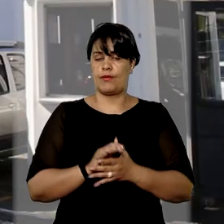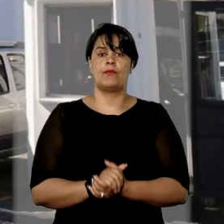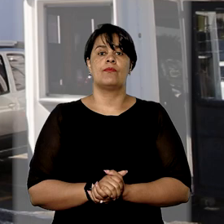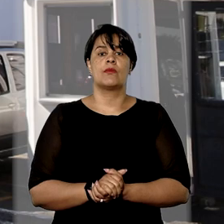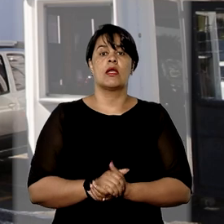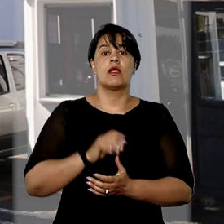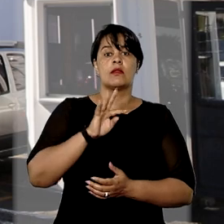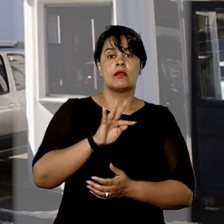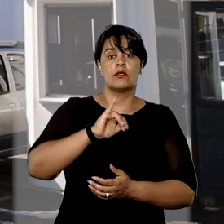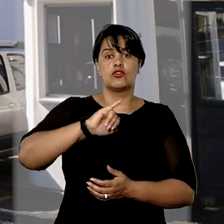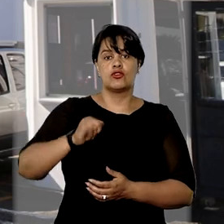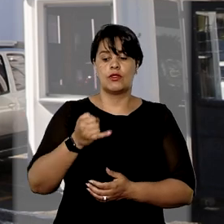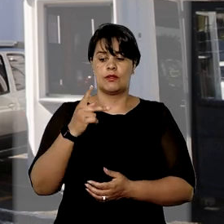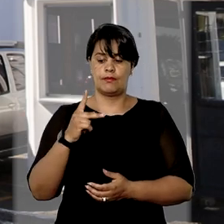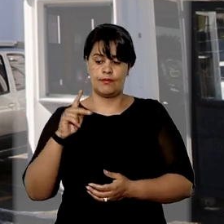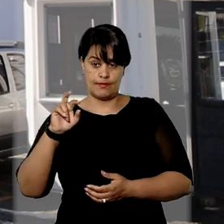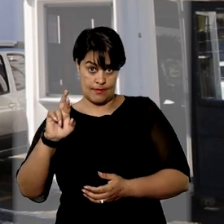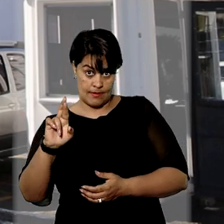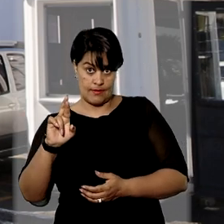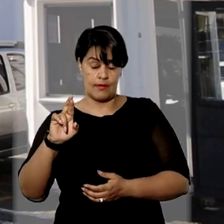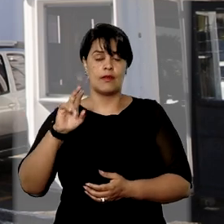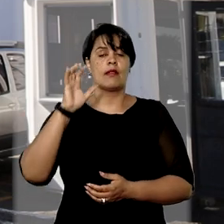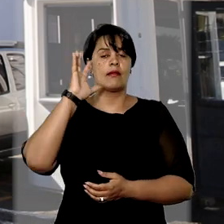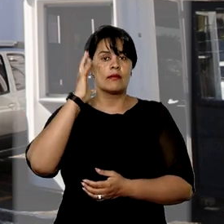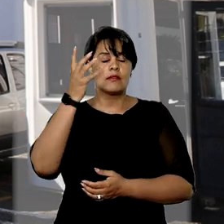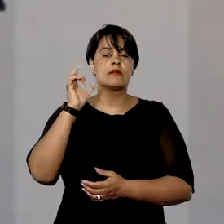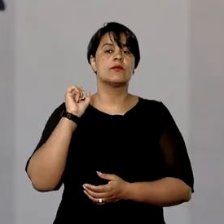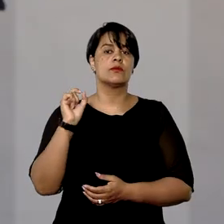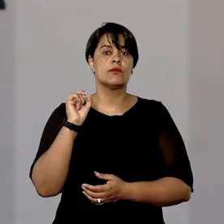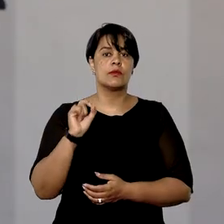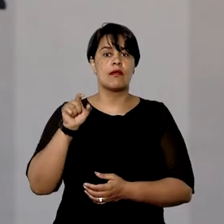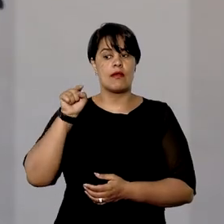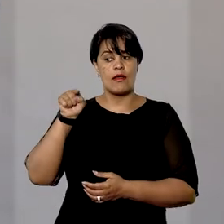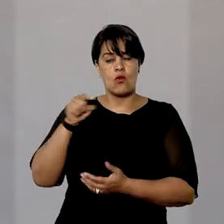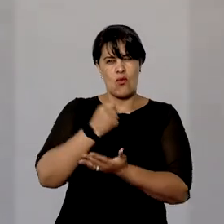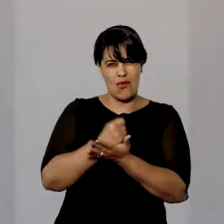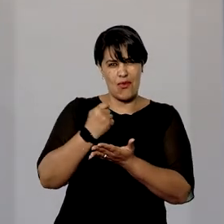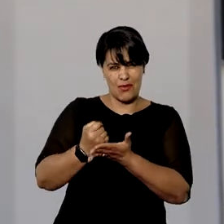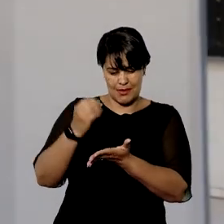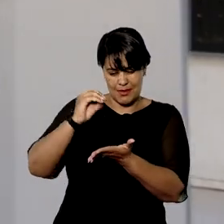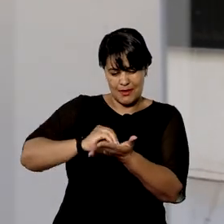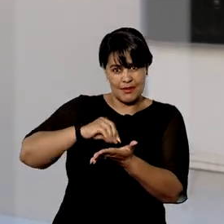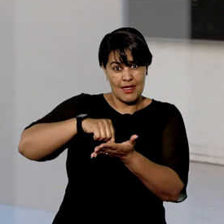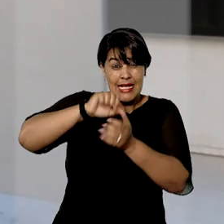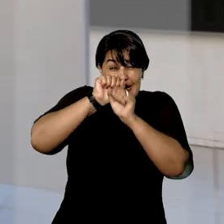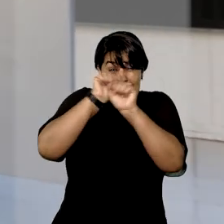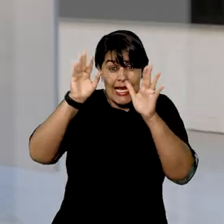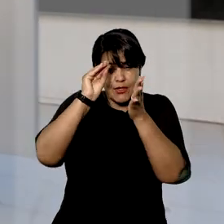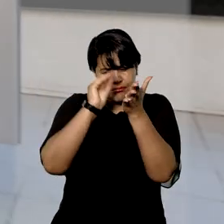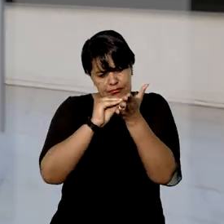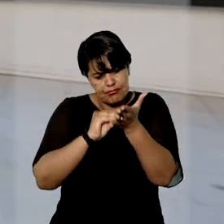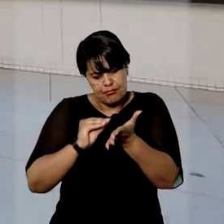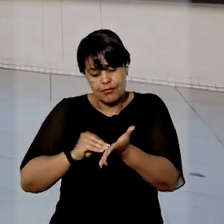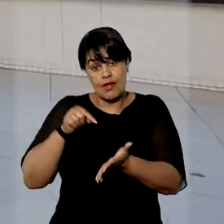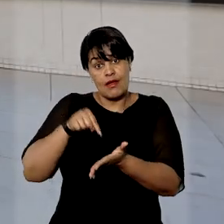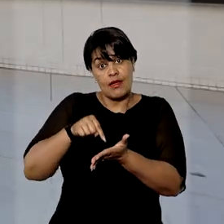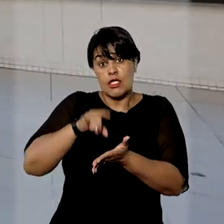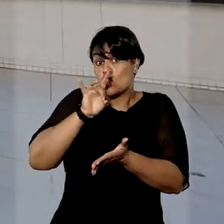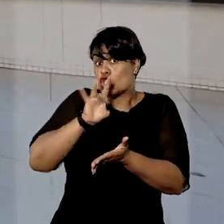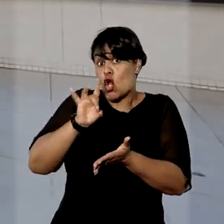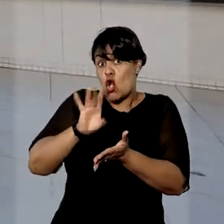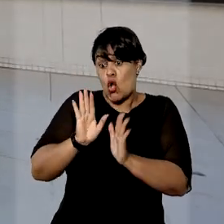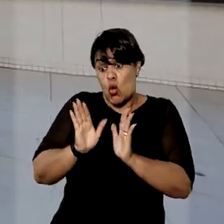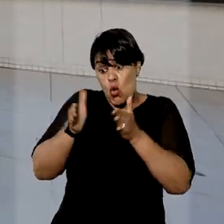o Tribunal de Justiça do Paraná negou o recurso da consumidora por entender que o contrato previa expressamente que a